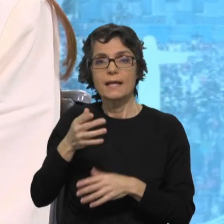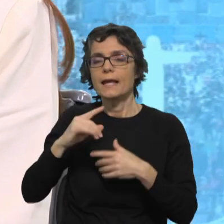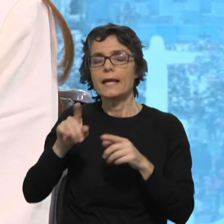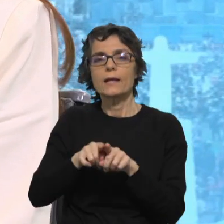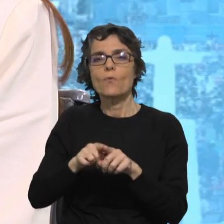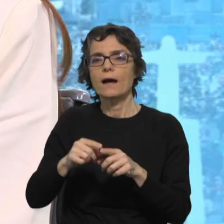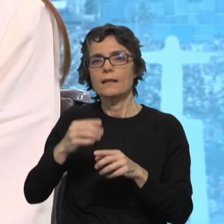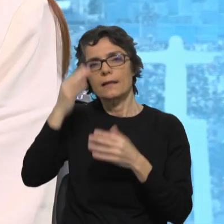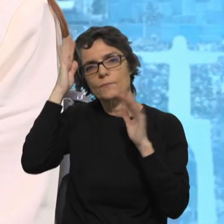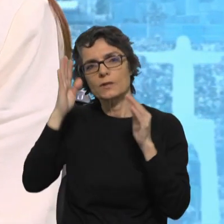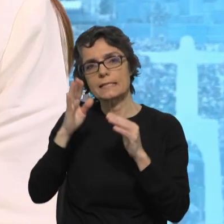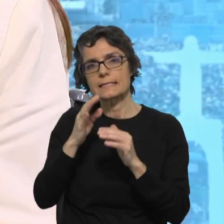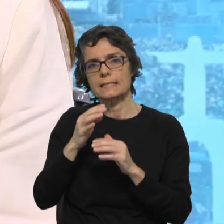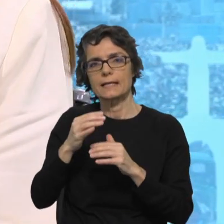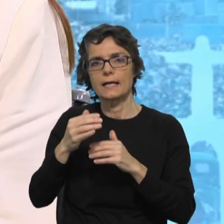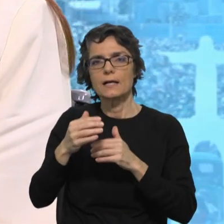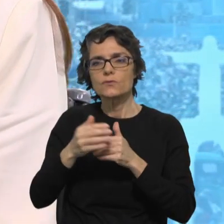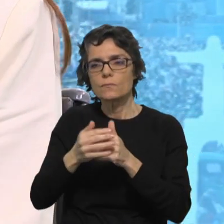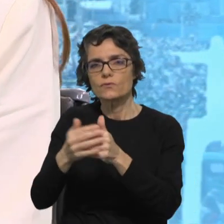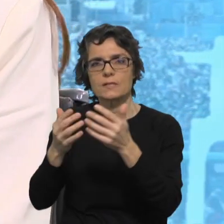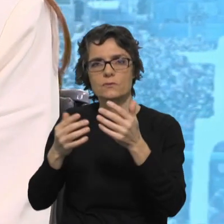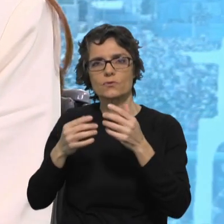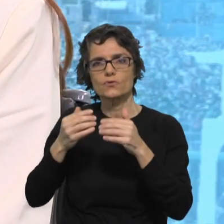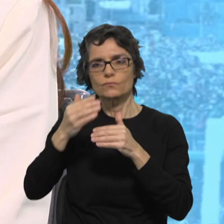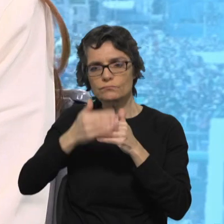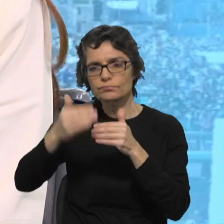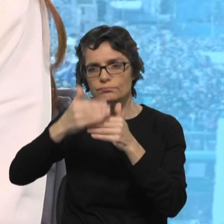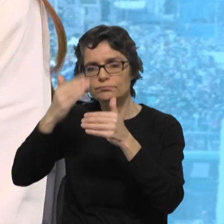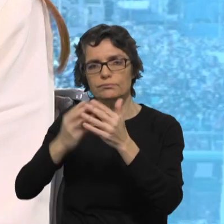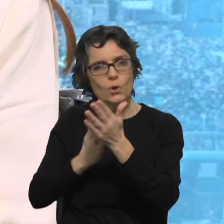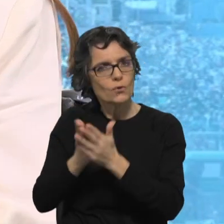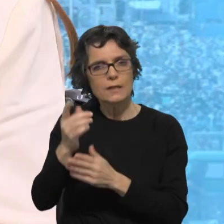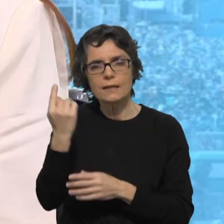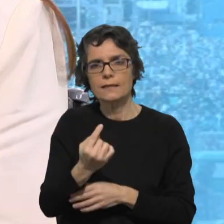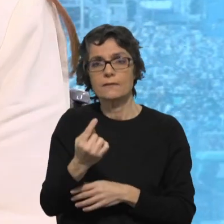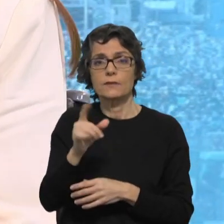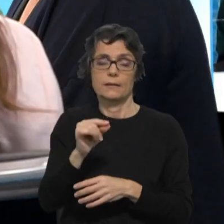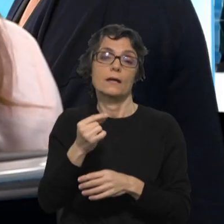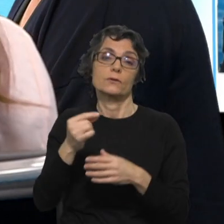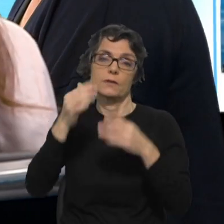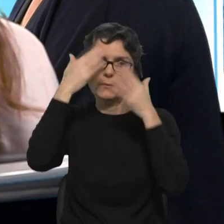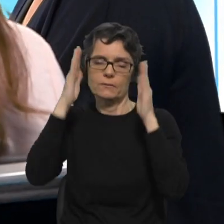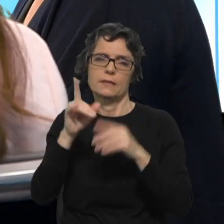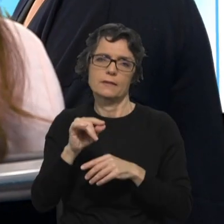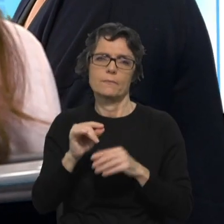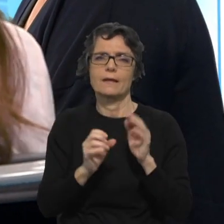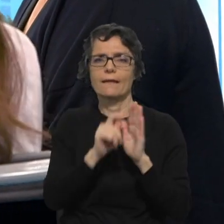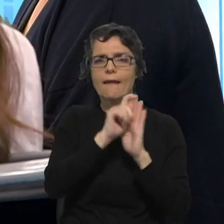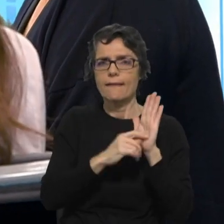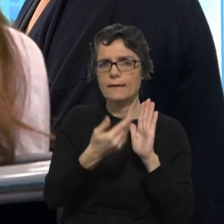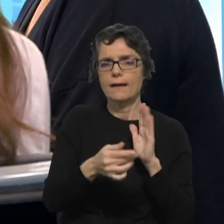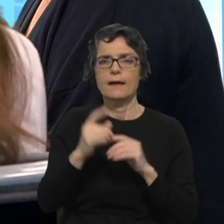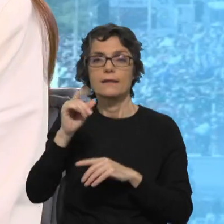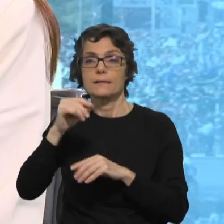Portugal tem tido alguns desafios nestes anos recentes, muitos ligados a questões de corrupção, a questões de ética, no